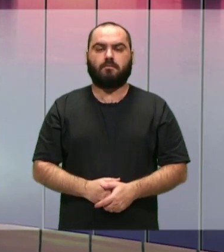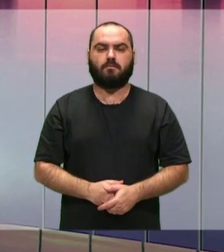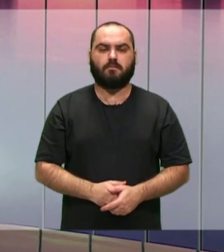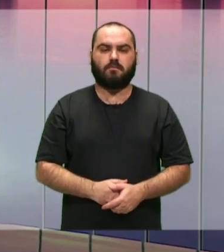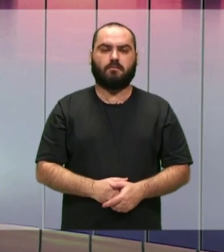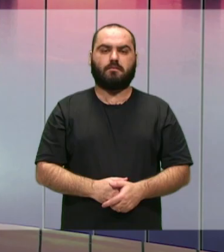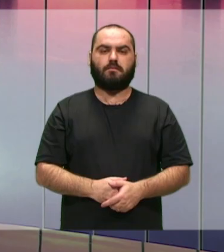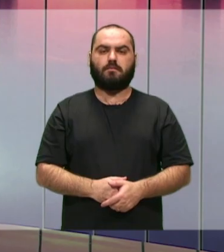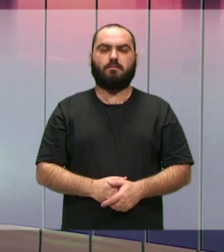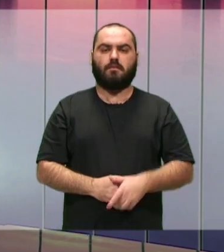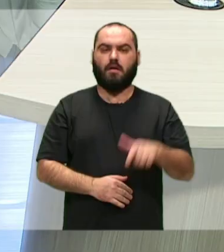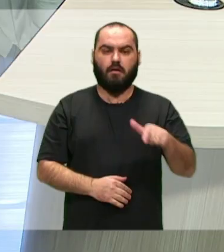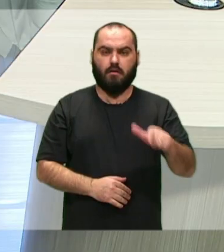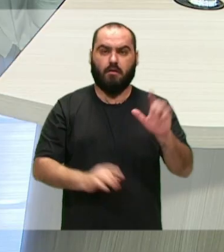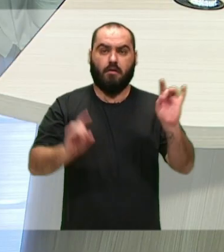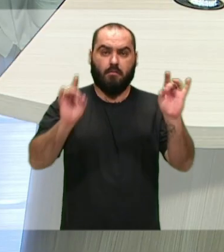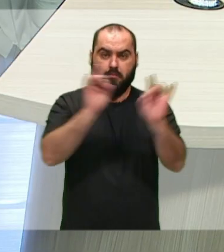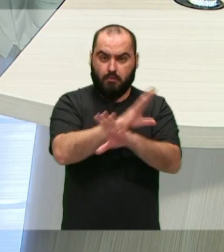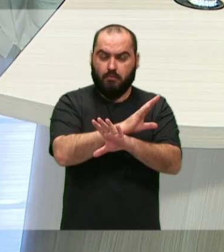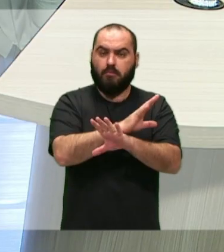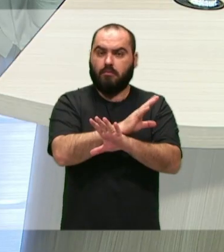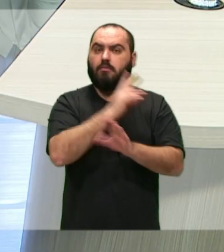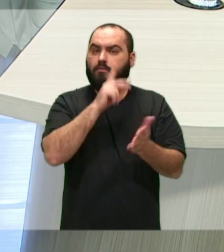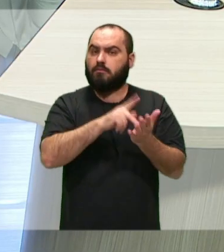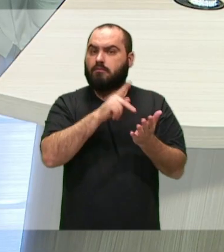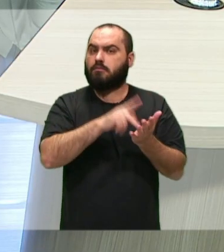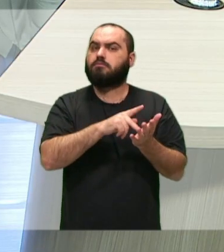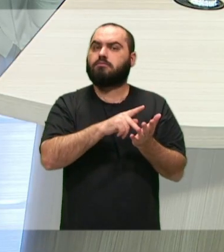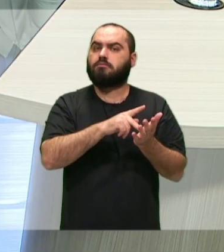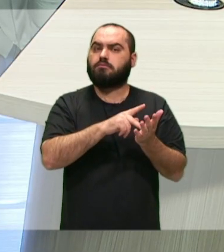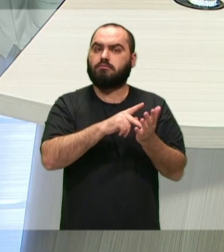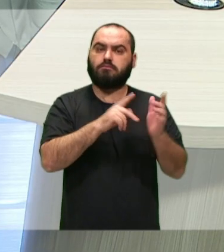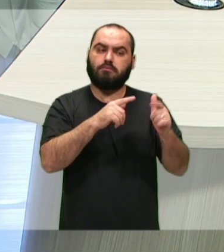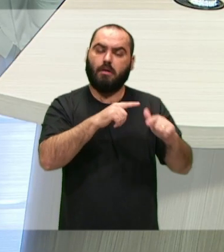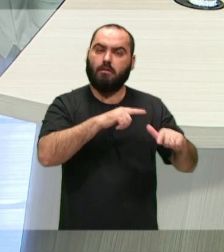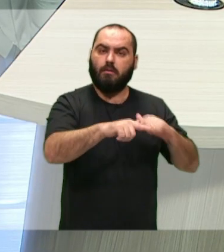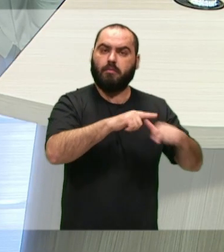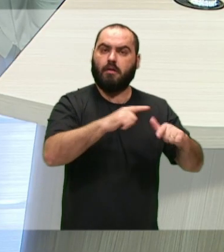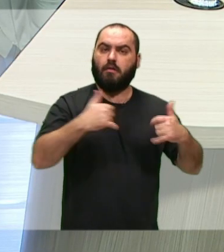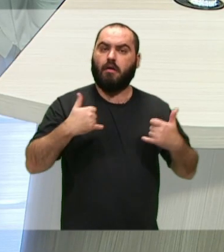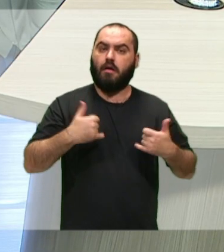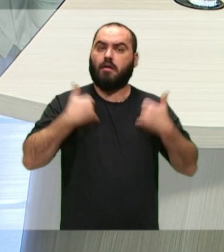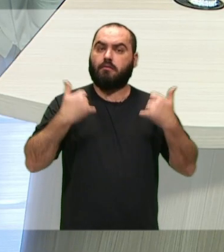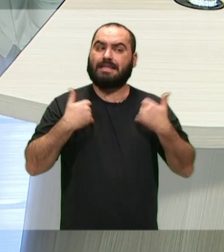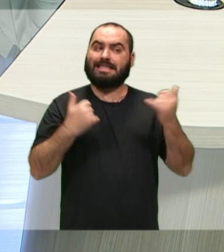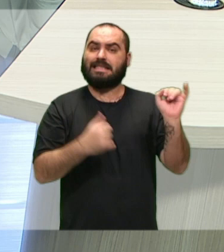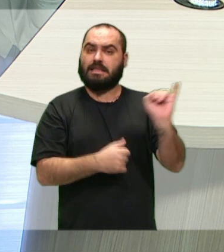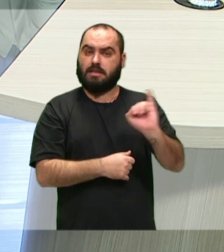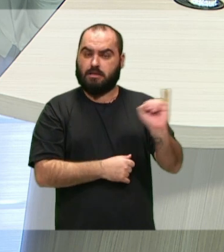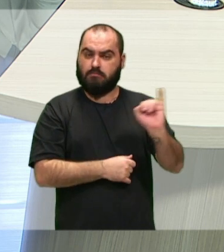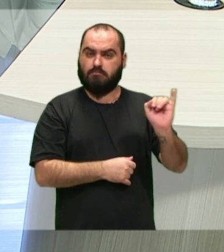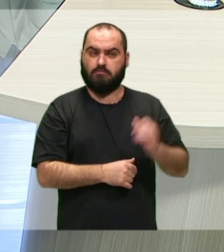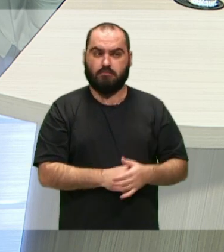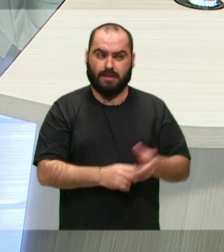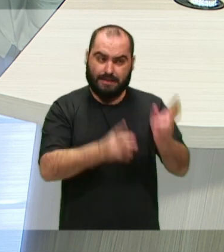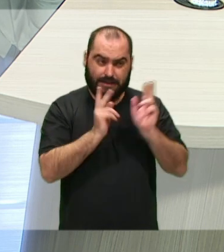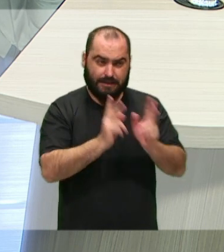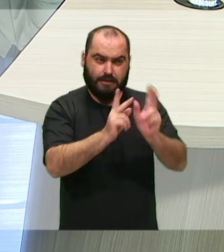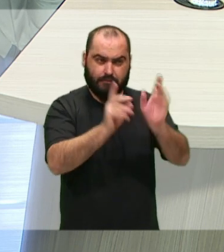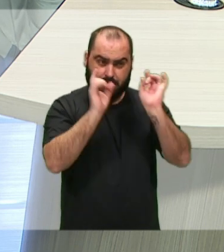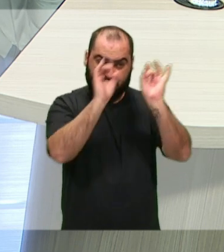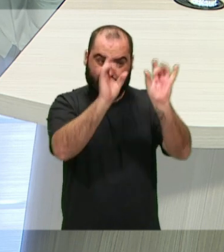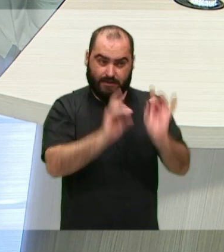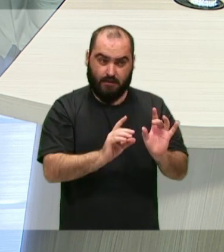o Legislativo encerrou, a programação foi diferente, acabou encerrando a programação de aniversário de Itajaí. É sempre um momento especial